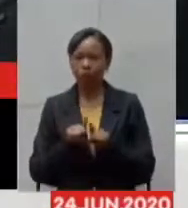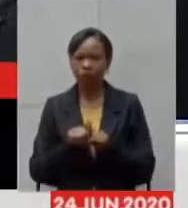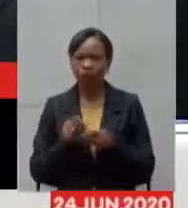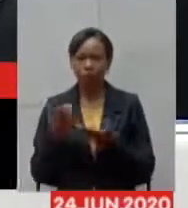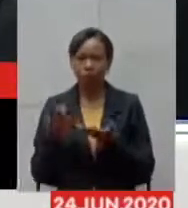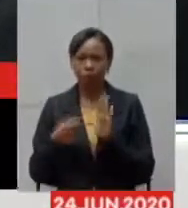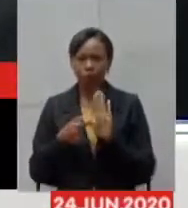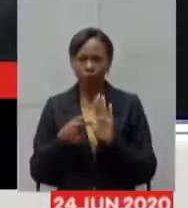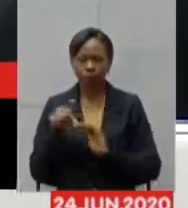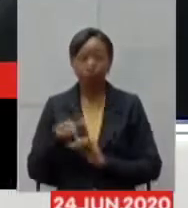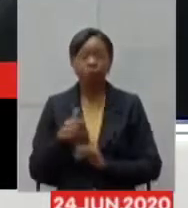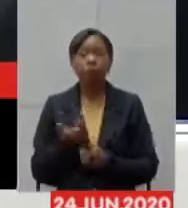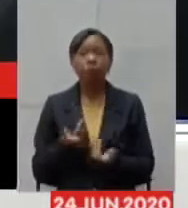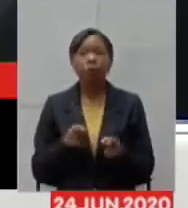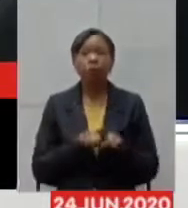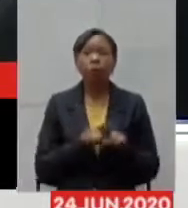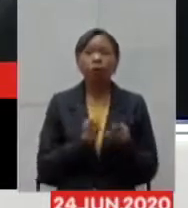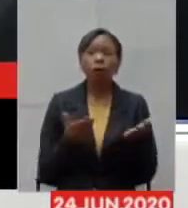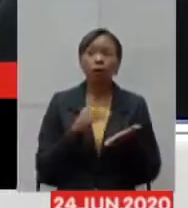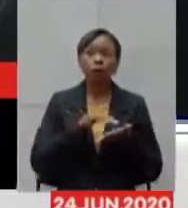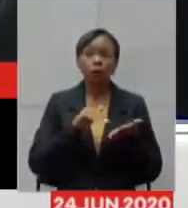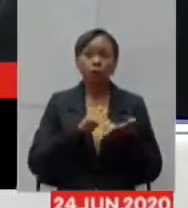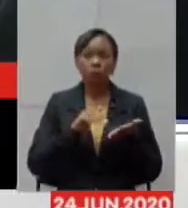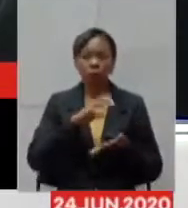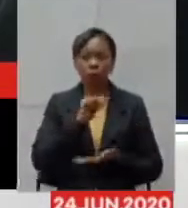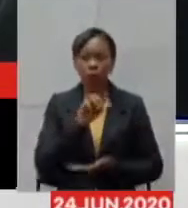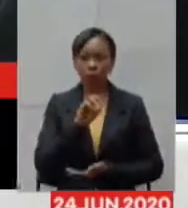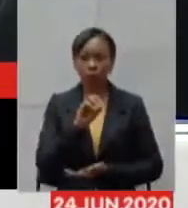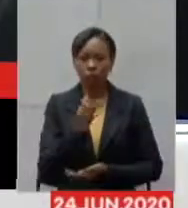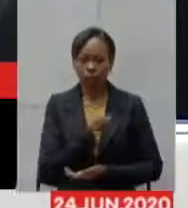palavra deputado secretário Carlos Eduardo